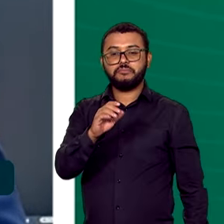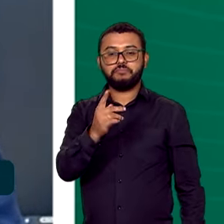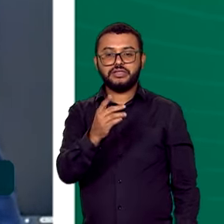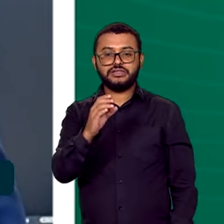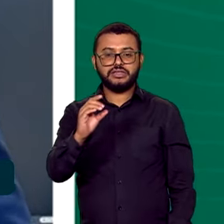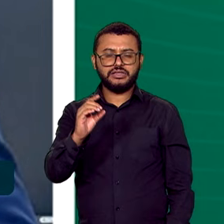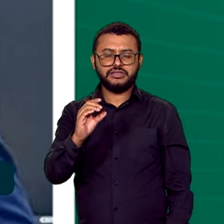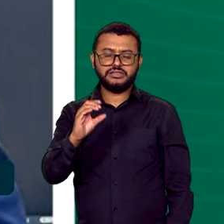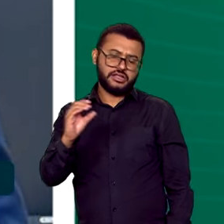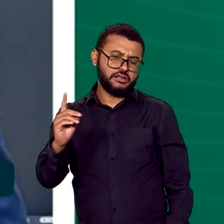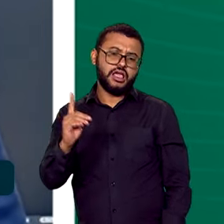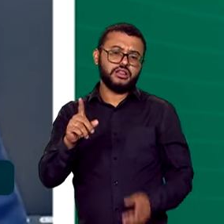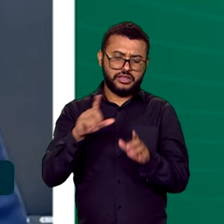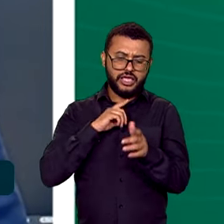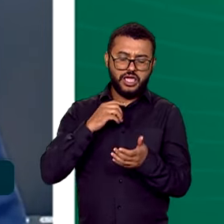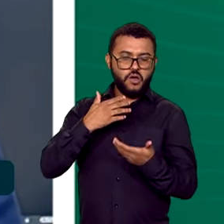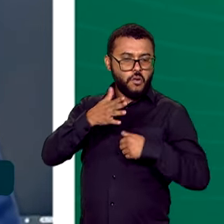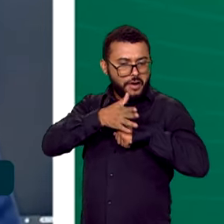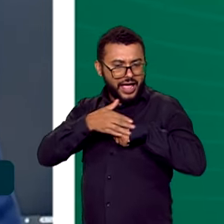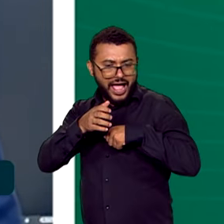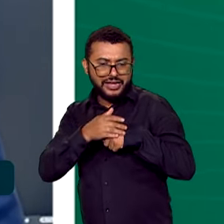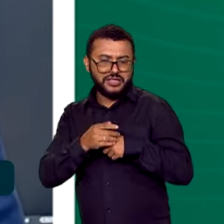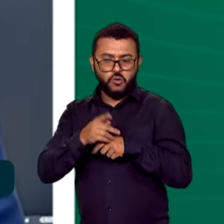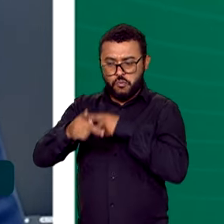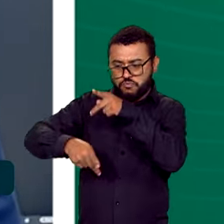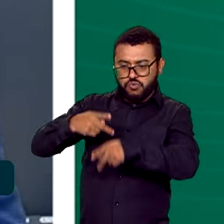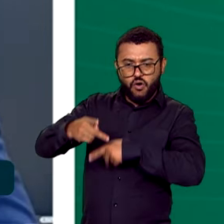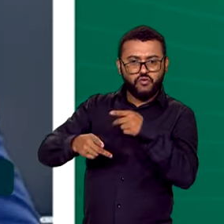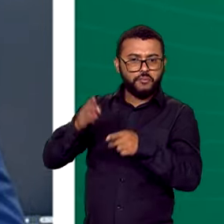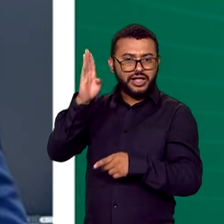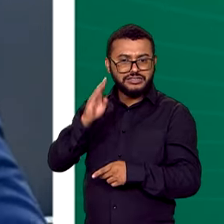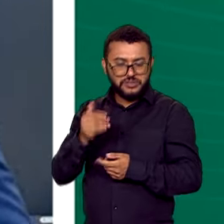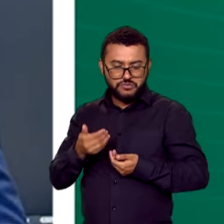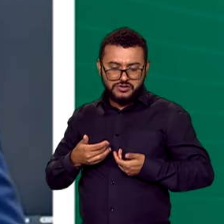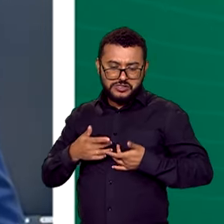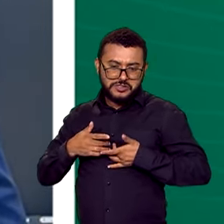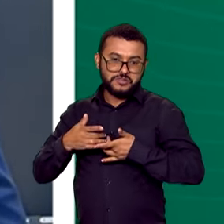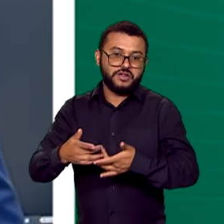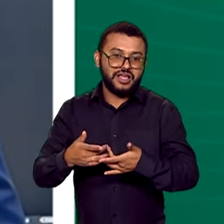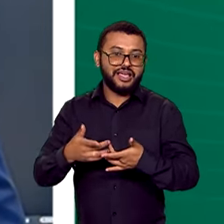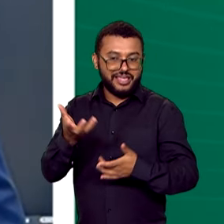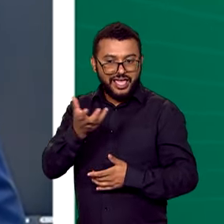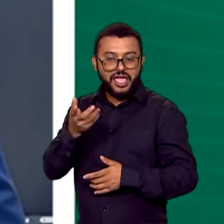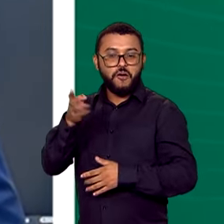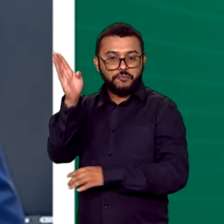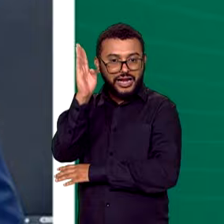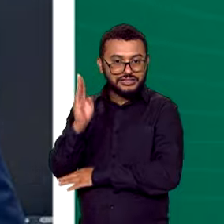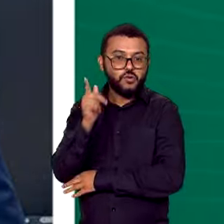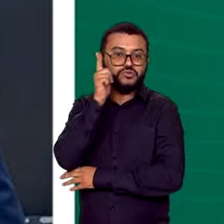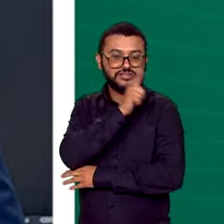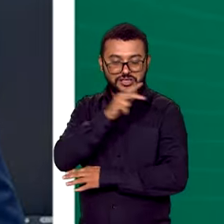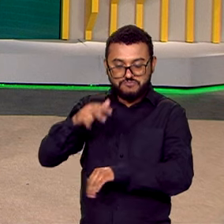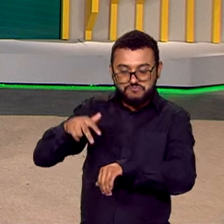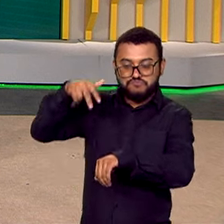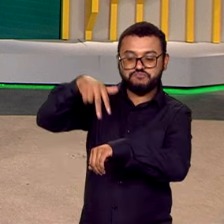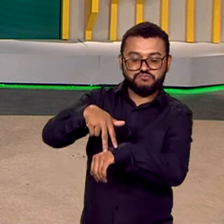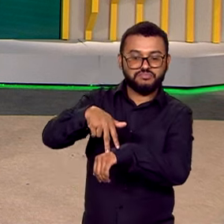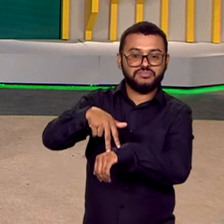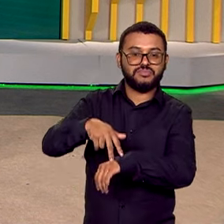força, carinho e a sensibilidade à nação brasileira, o Brasil estará no topo do rato do continente americano.